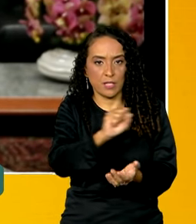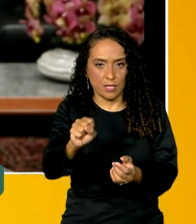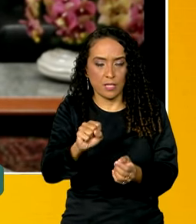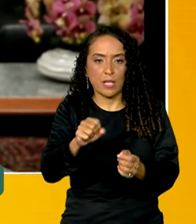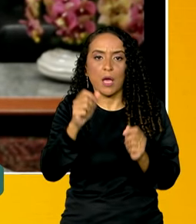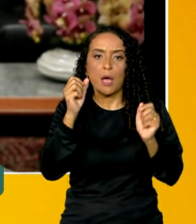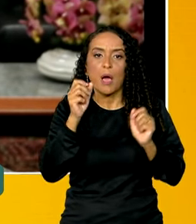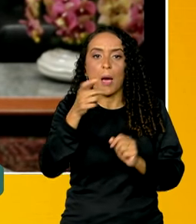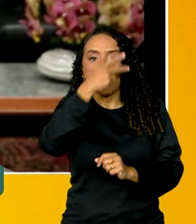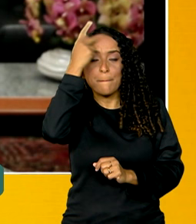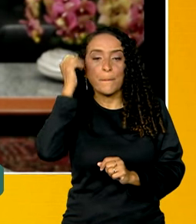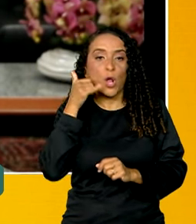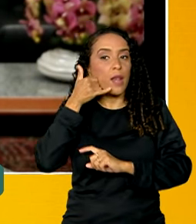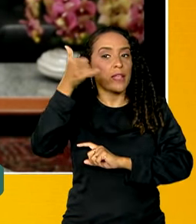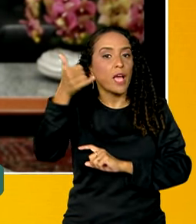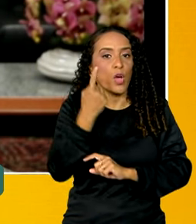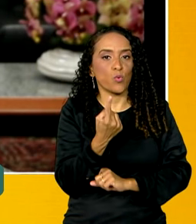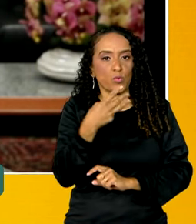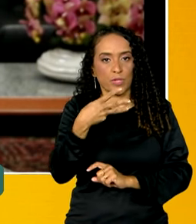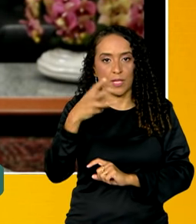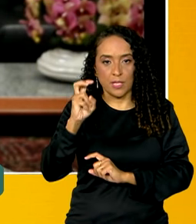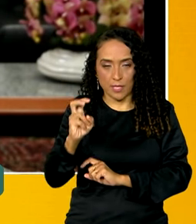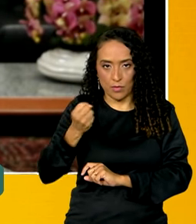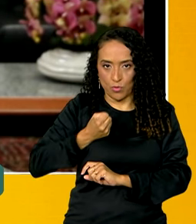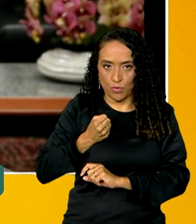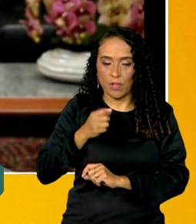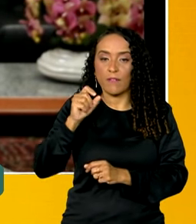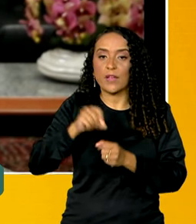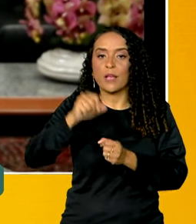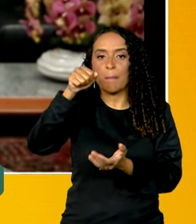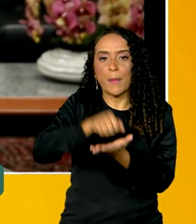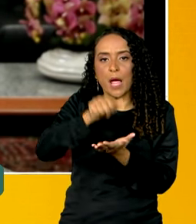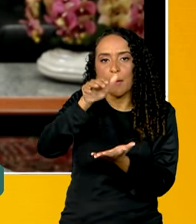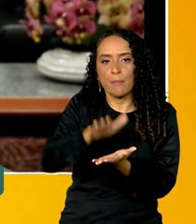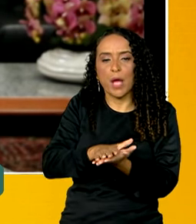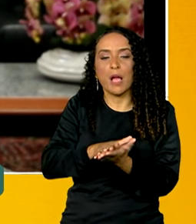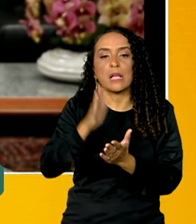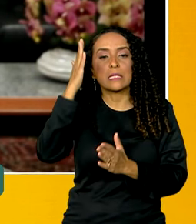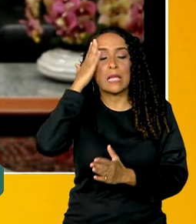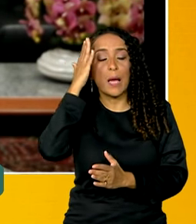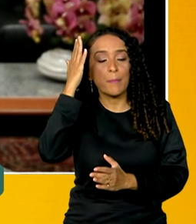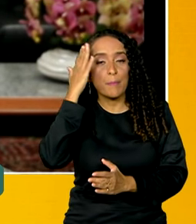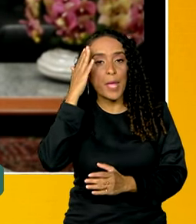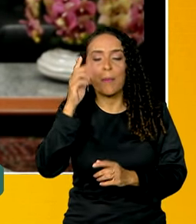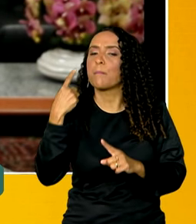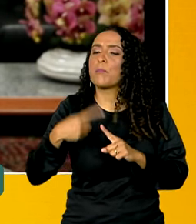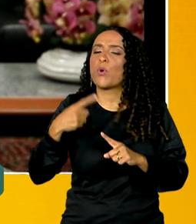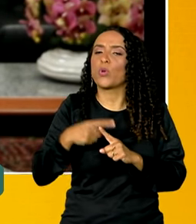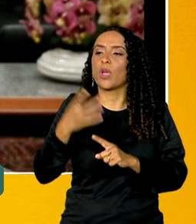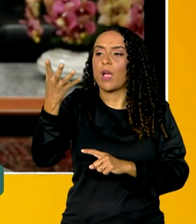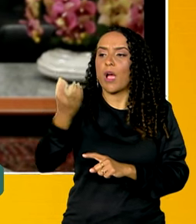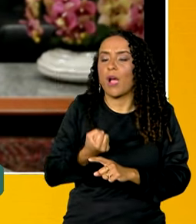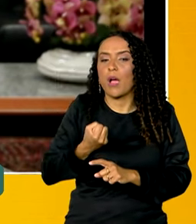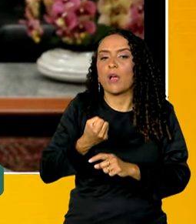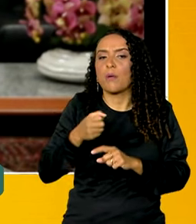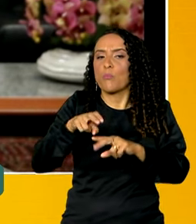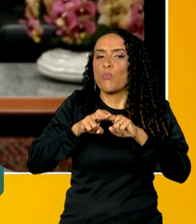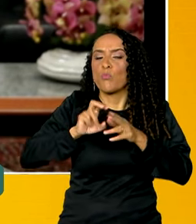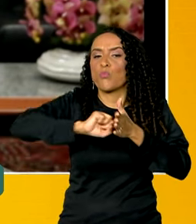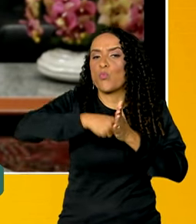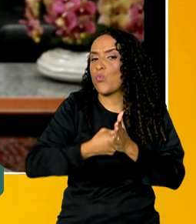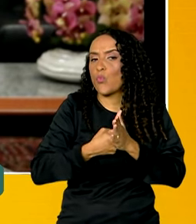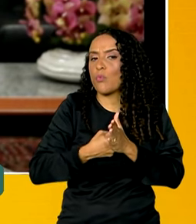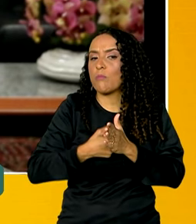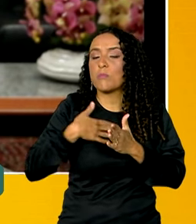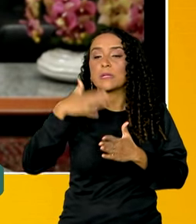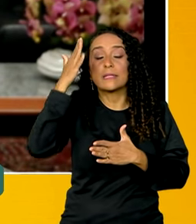pessoa pode ligar no 135 para poder fazer a notificação, para poder saber por que o benefício dela eventualmente foi bloqueado,